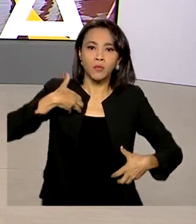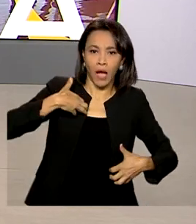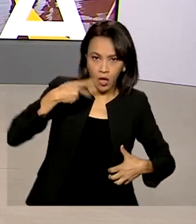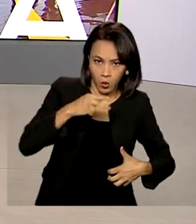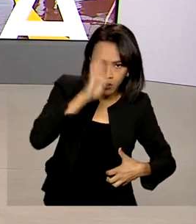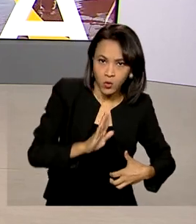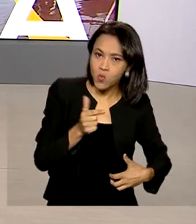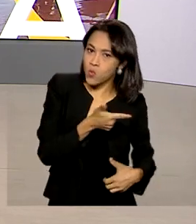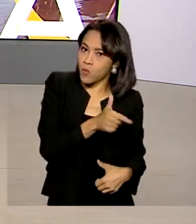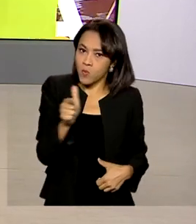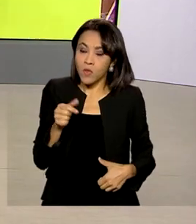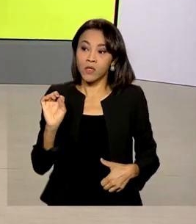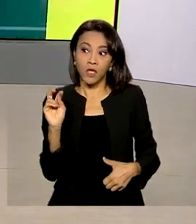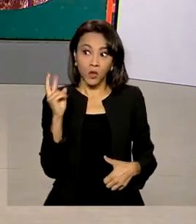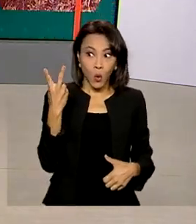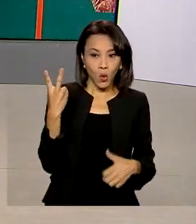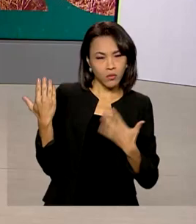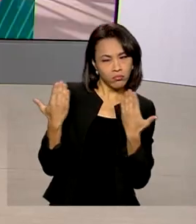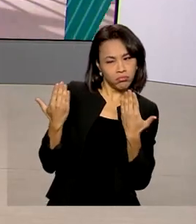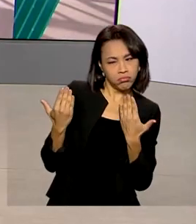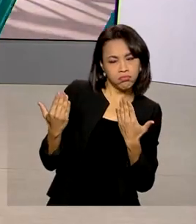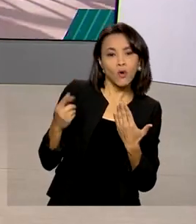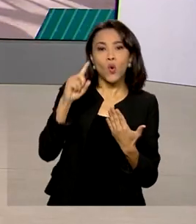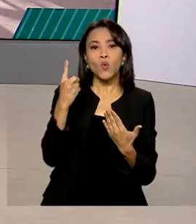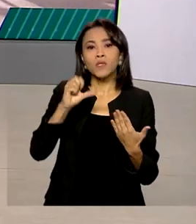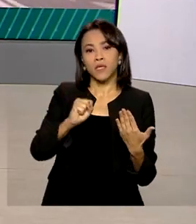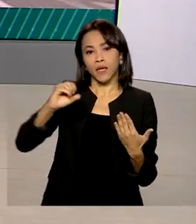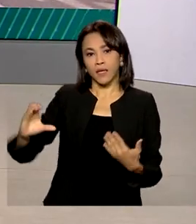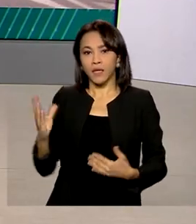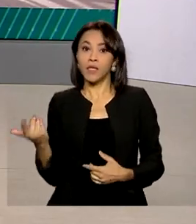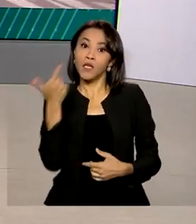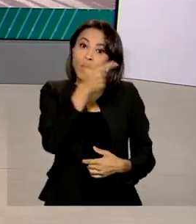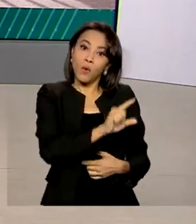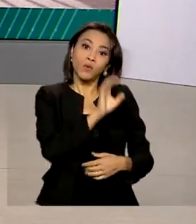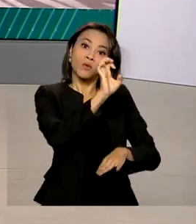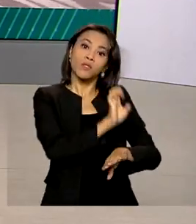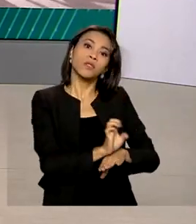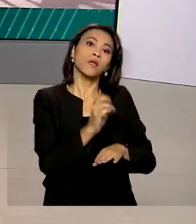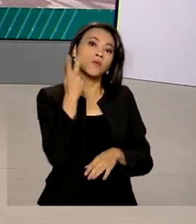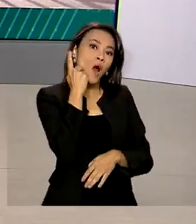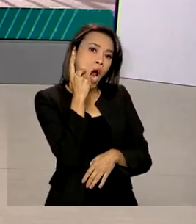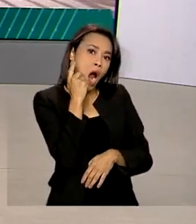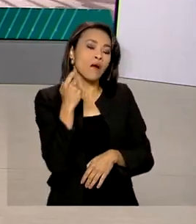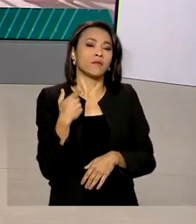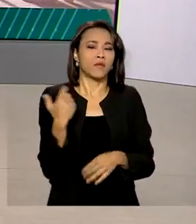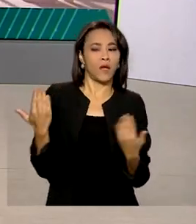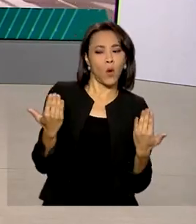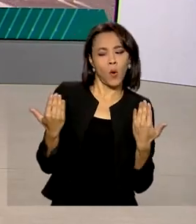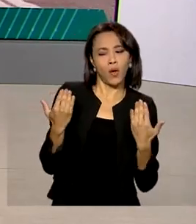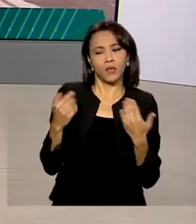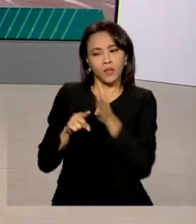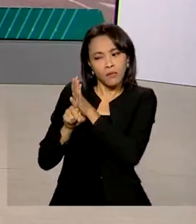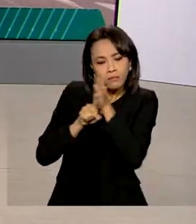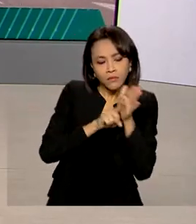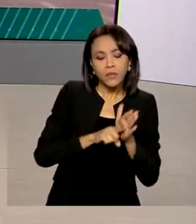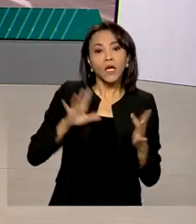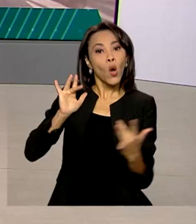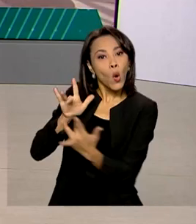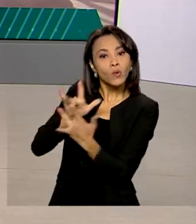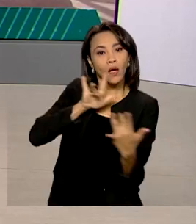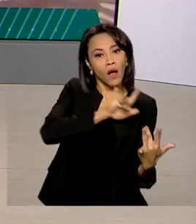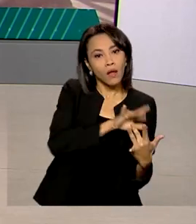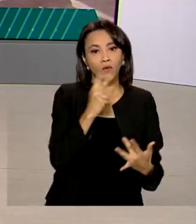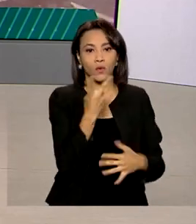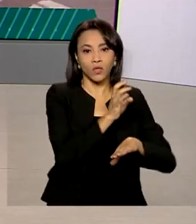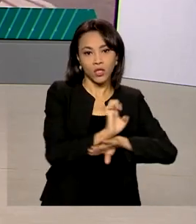casos estão em investigação, um em Santa Catarina e outro no Ceará. O governo afirmou ainda que está em contato com os estados para